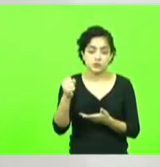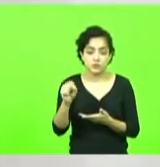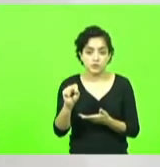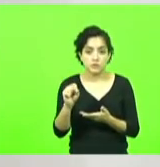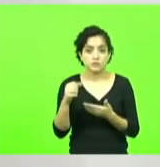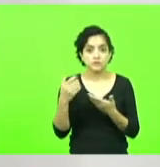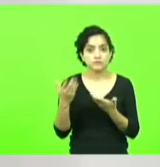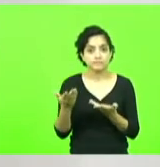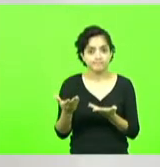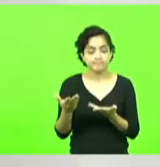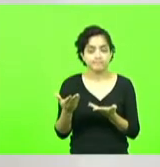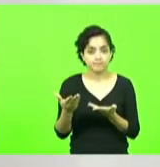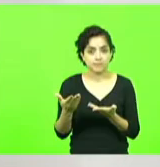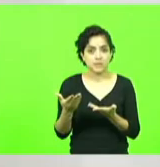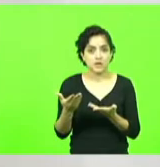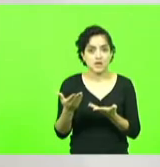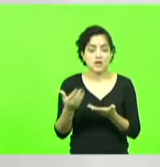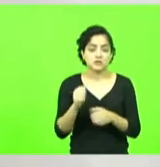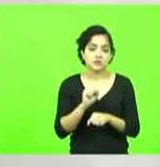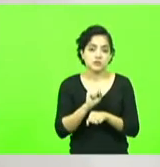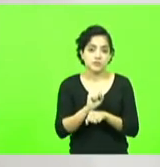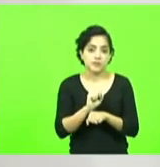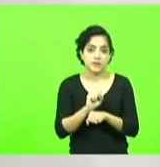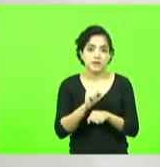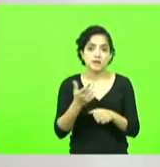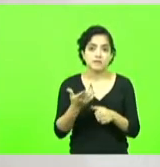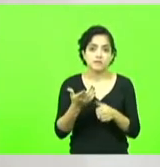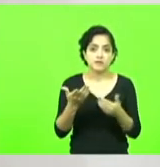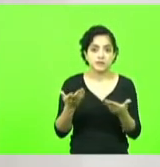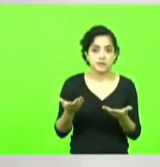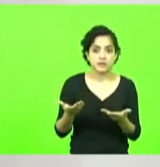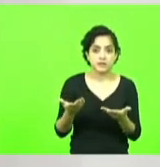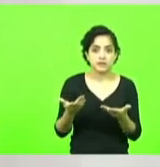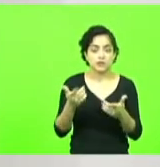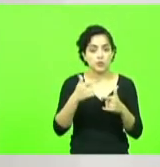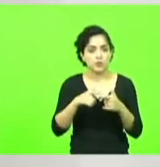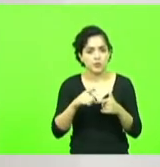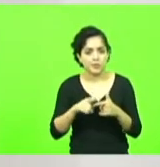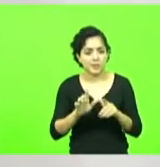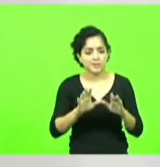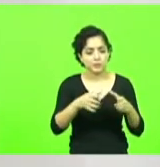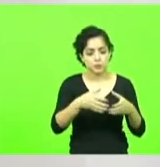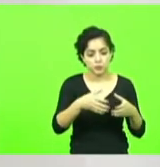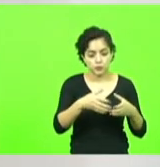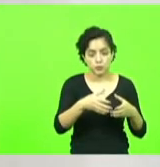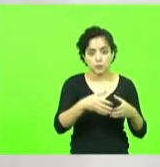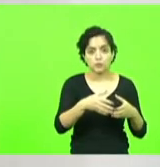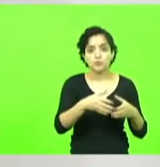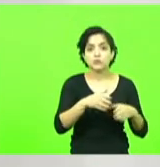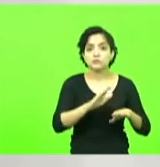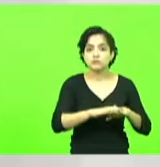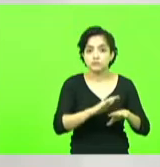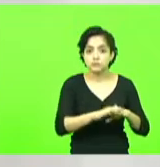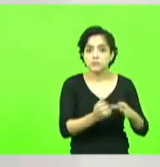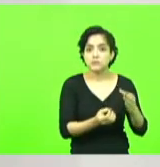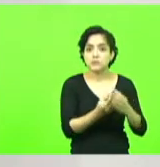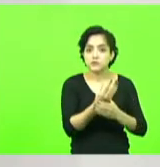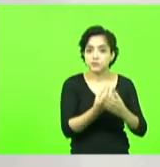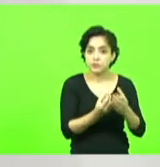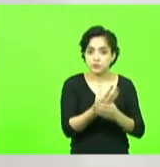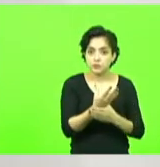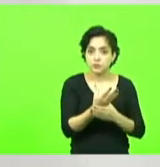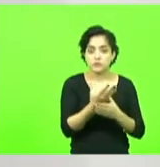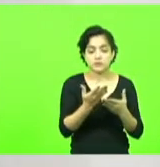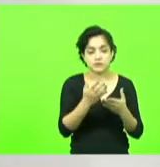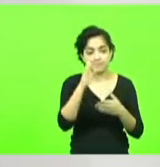contava que o problema do pequeno produtor de queijo artesanal de leite cru catarinense tivesse